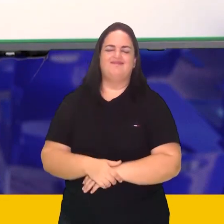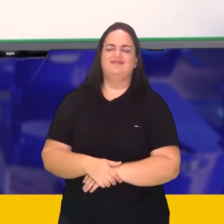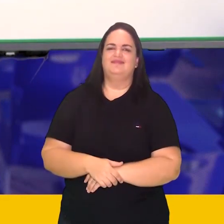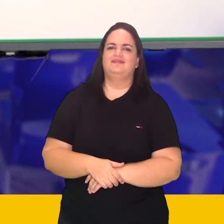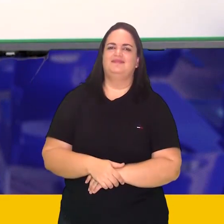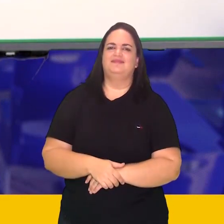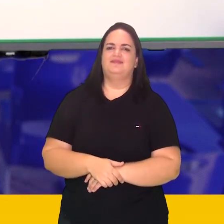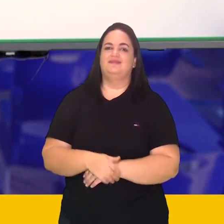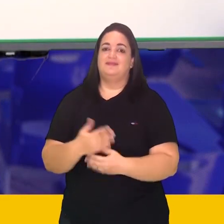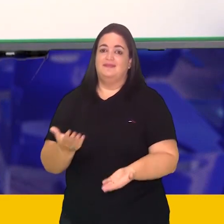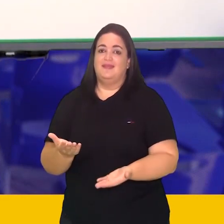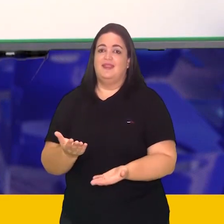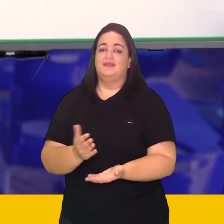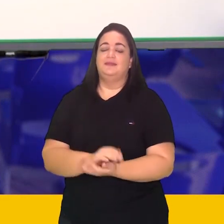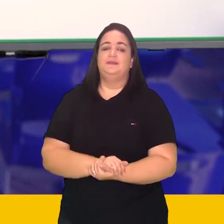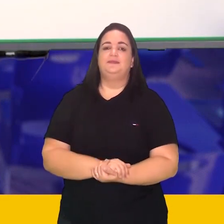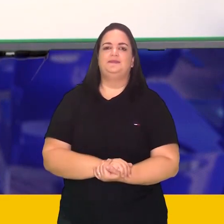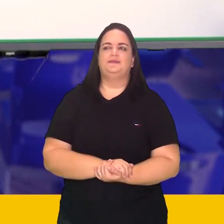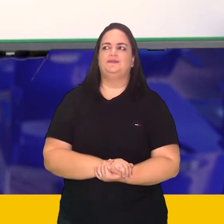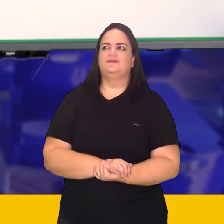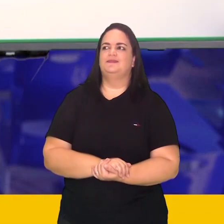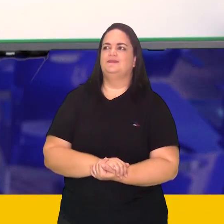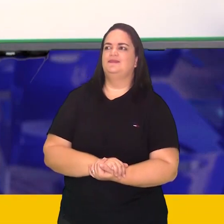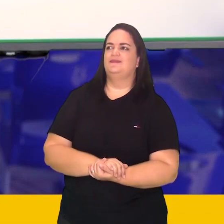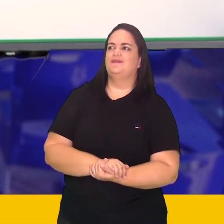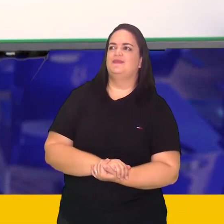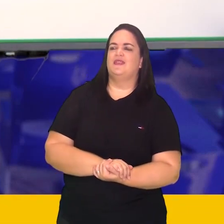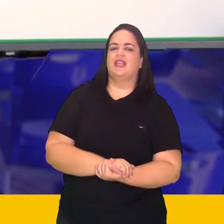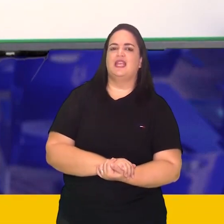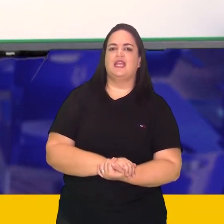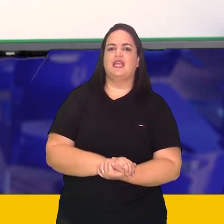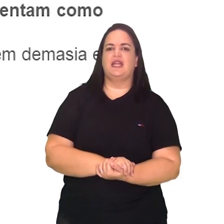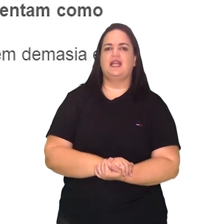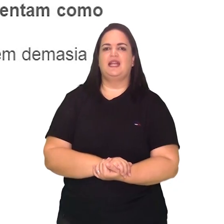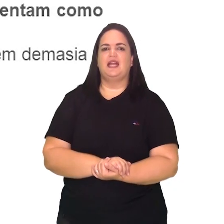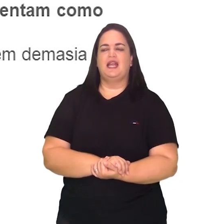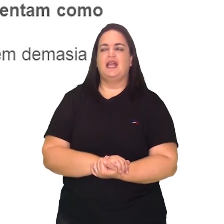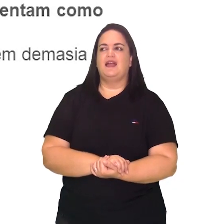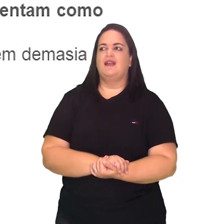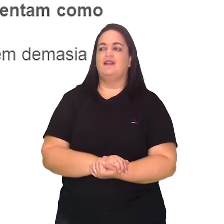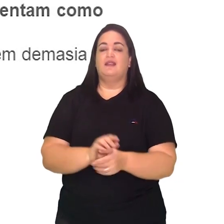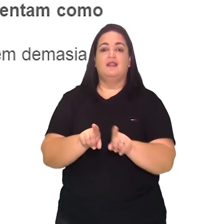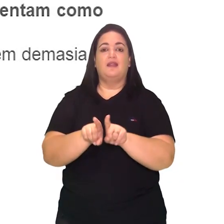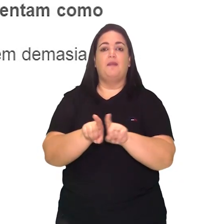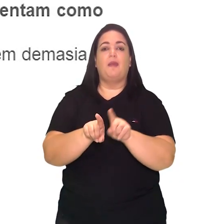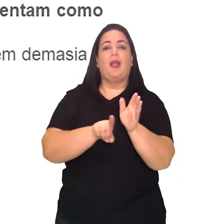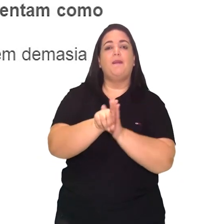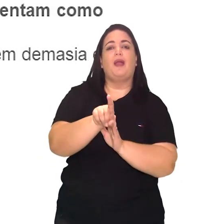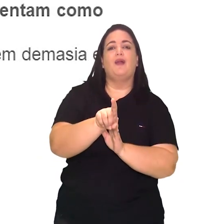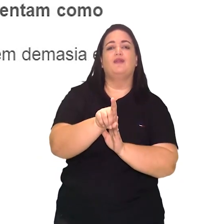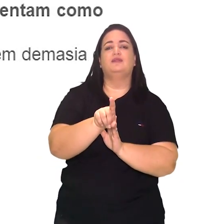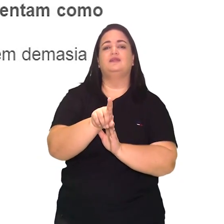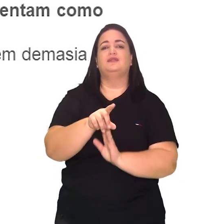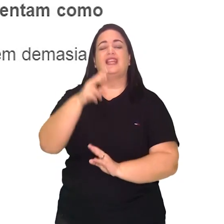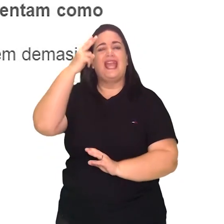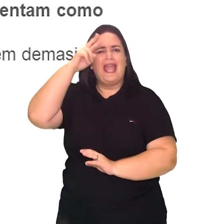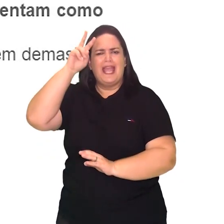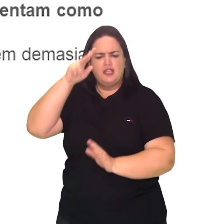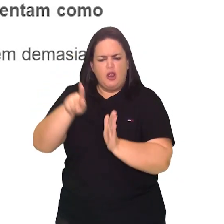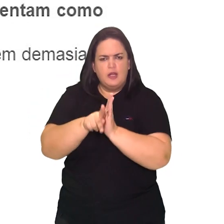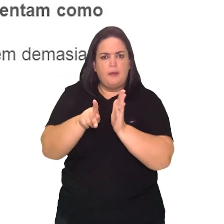Bom, reforçando a próxima pergunta, quer saber o que histórias